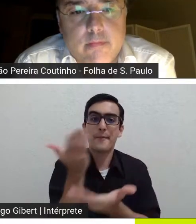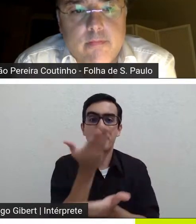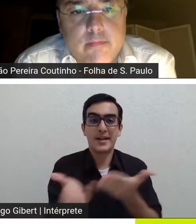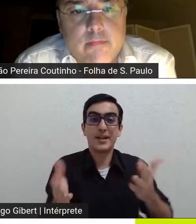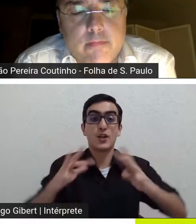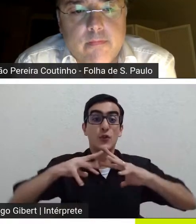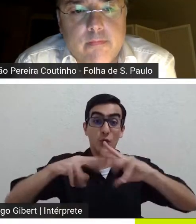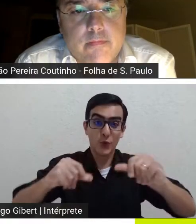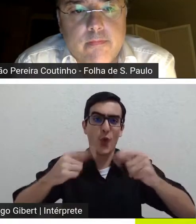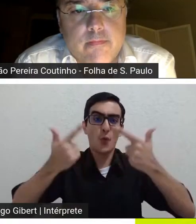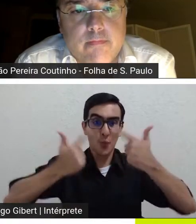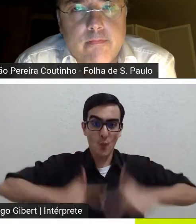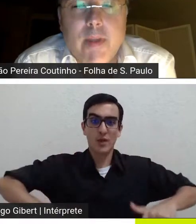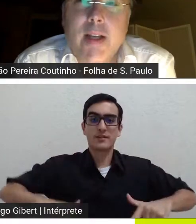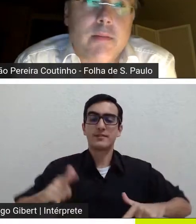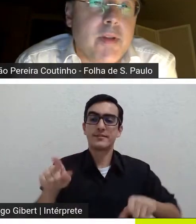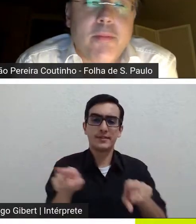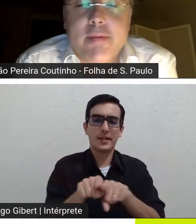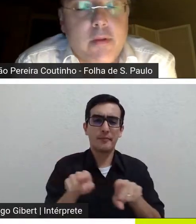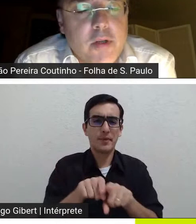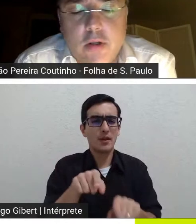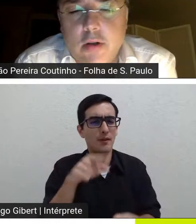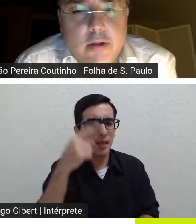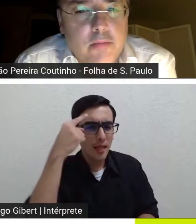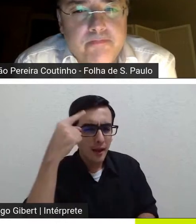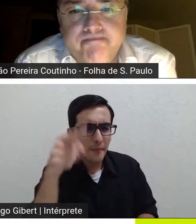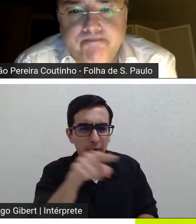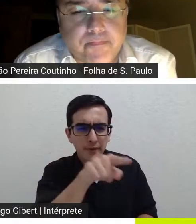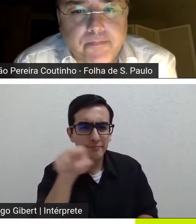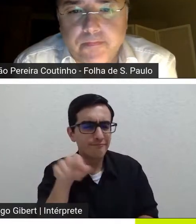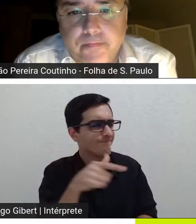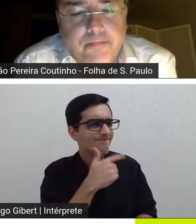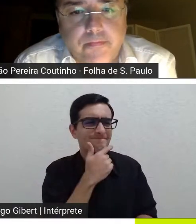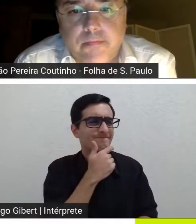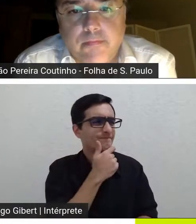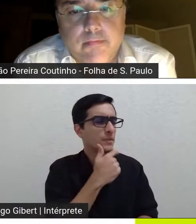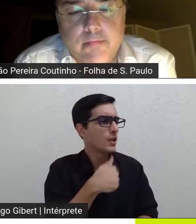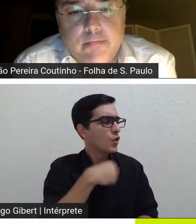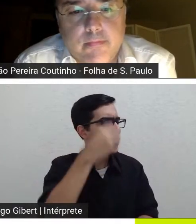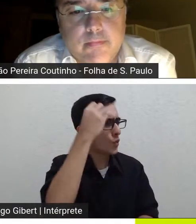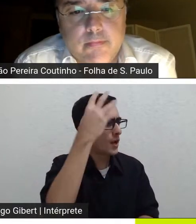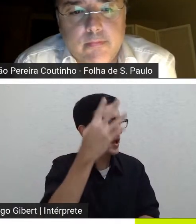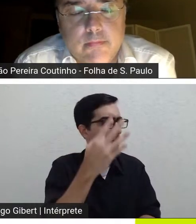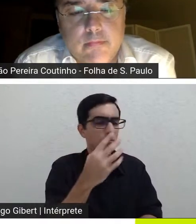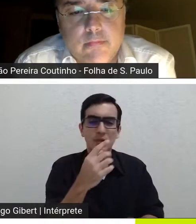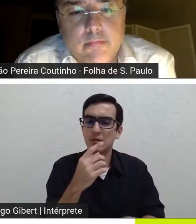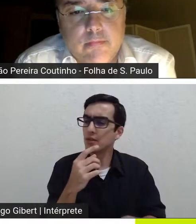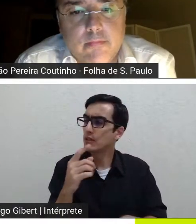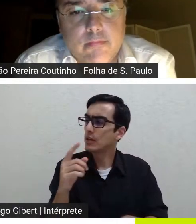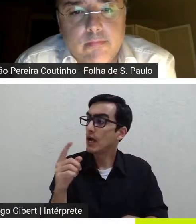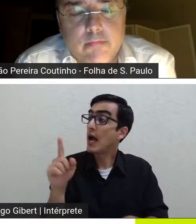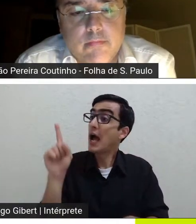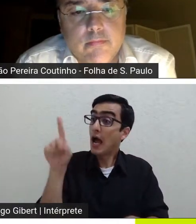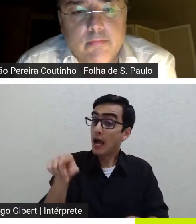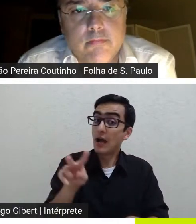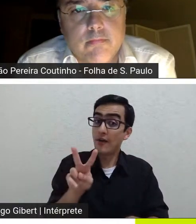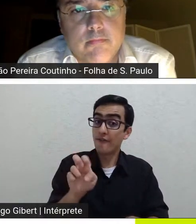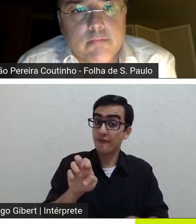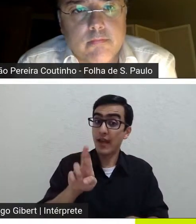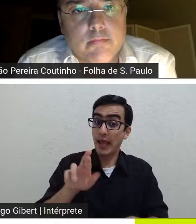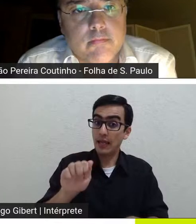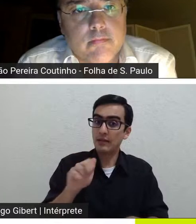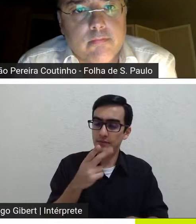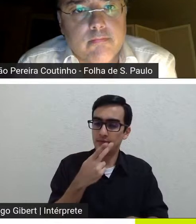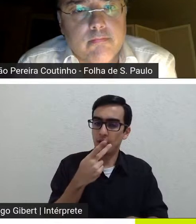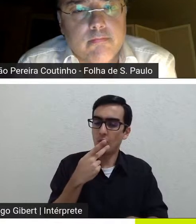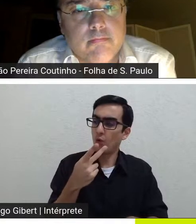não sei se vocês recordam não me recordo esse seriado de certa maneira